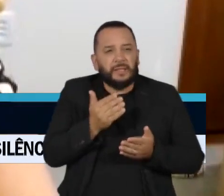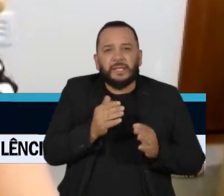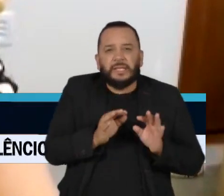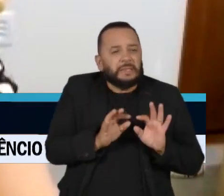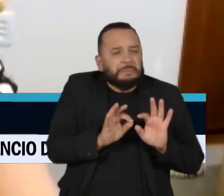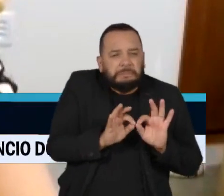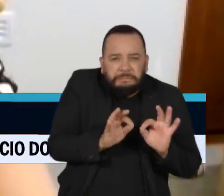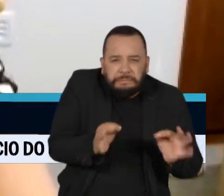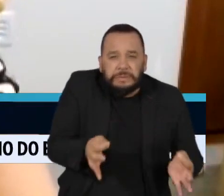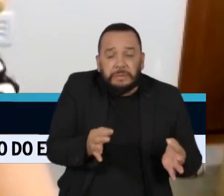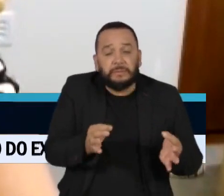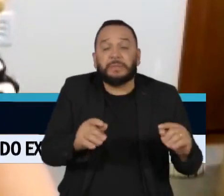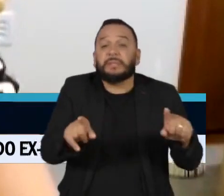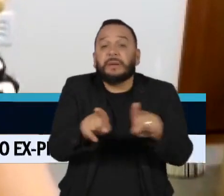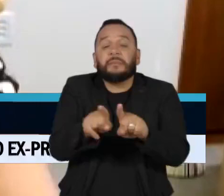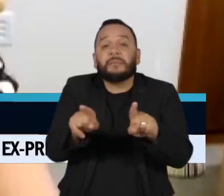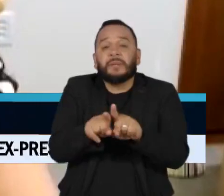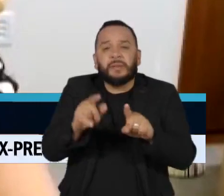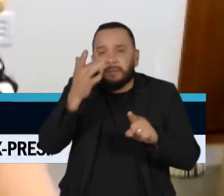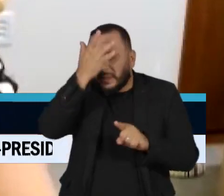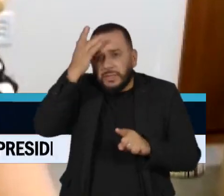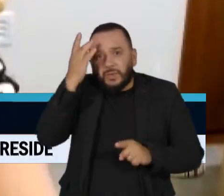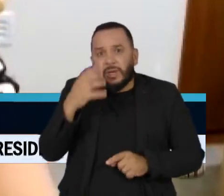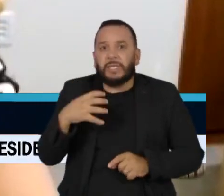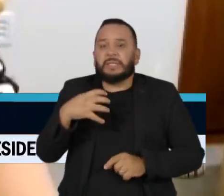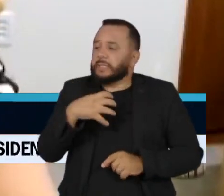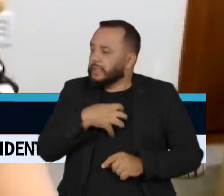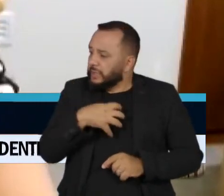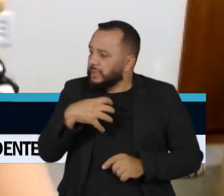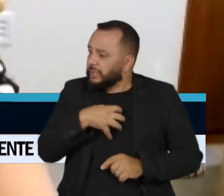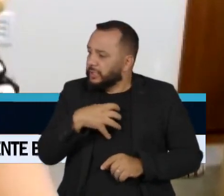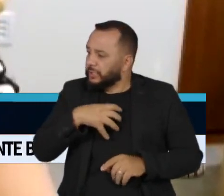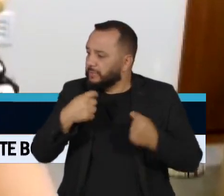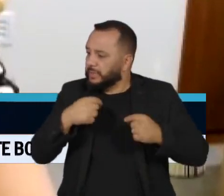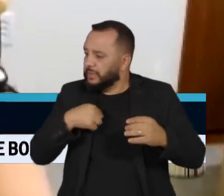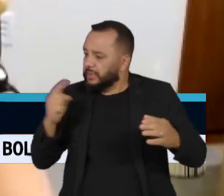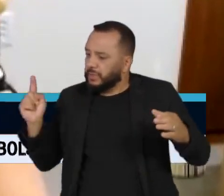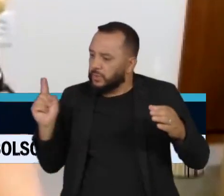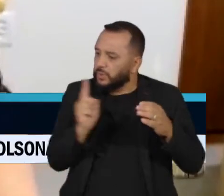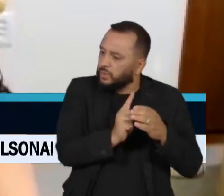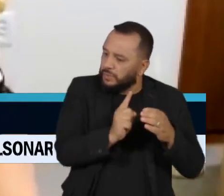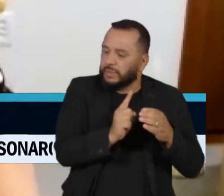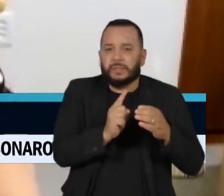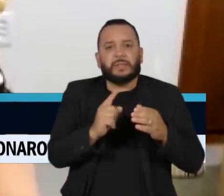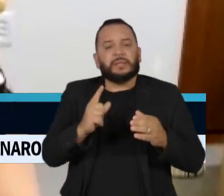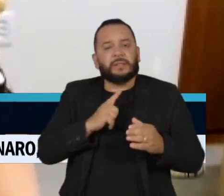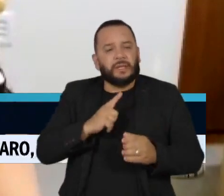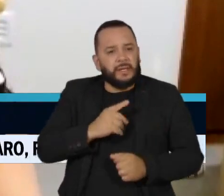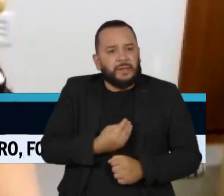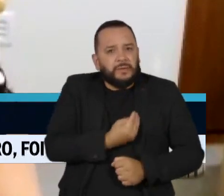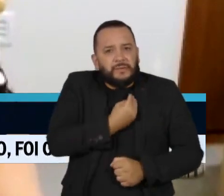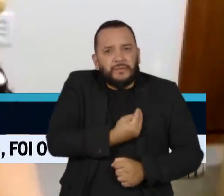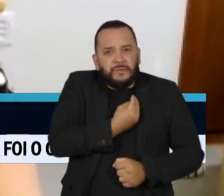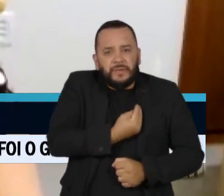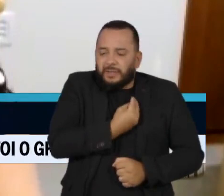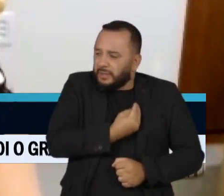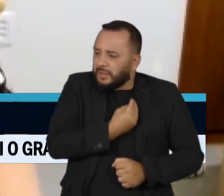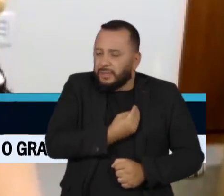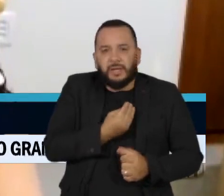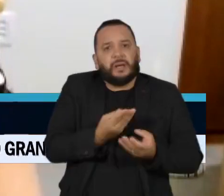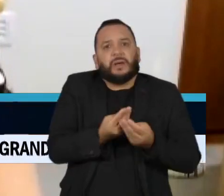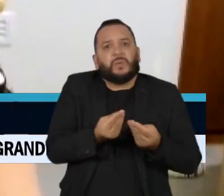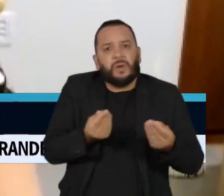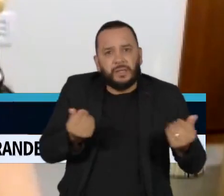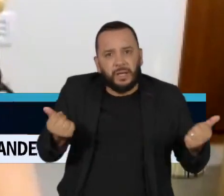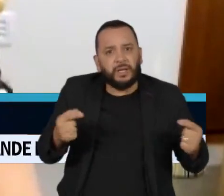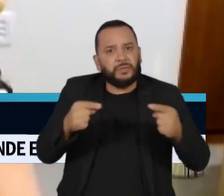capacidade da pessoa se sentir incluída, fazer parte e ter um padrão de vida compatível com aquela